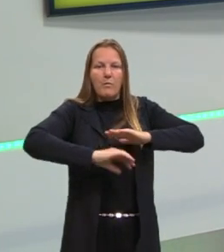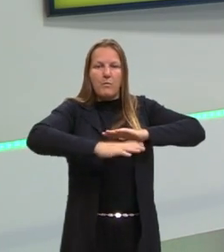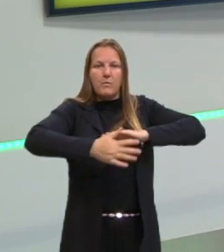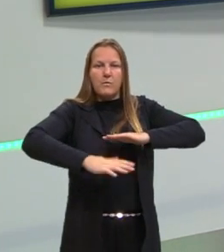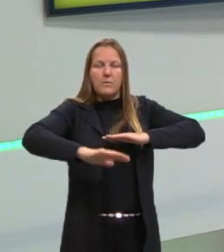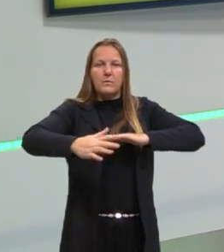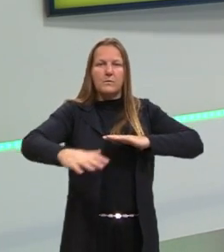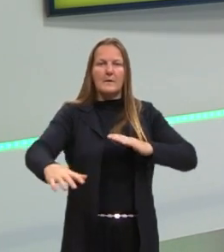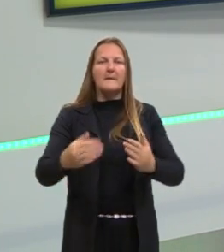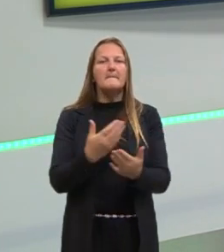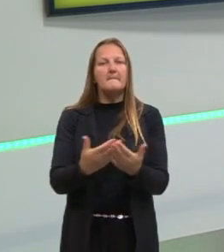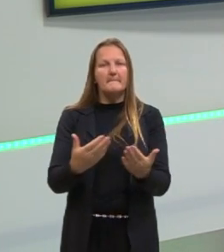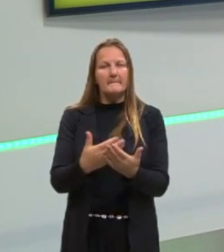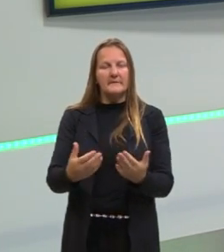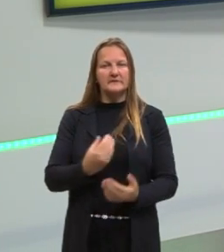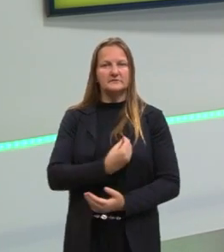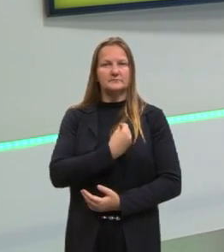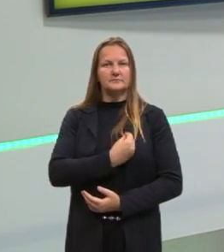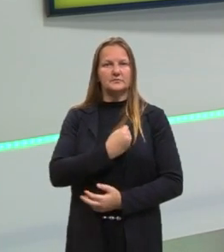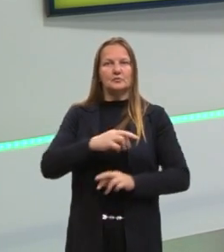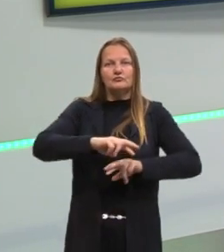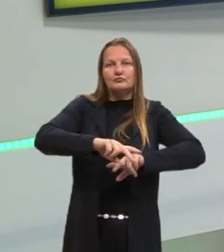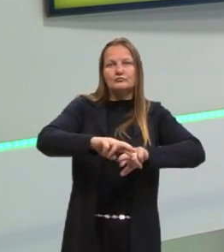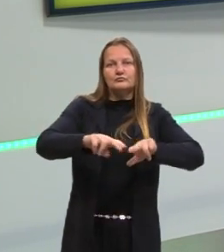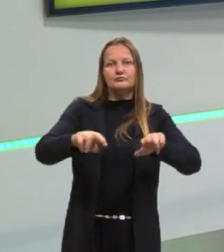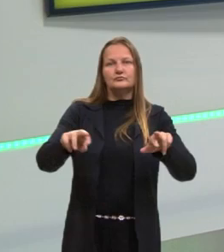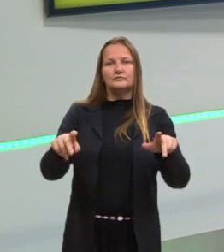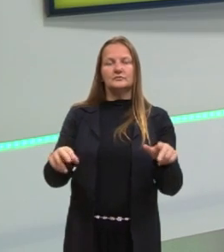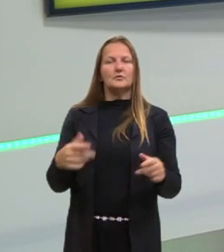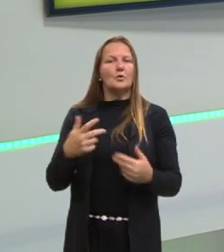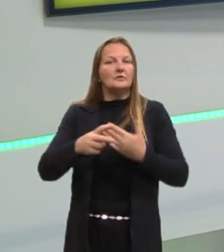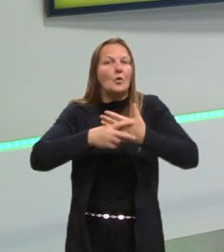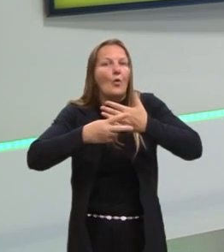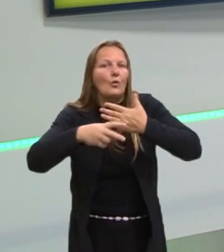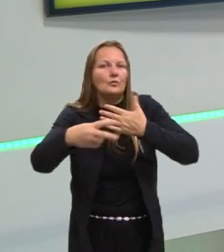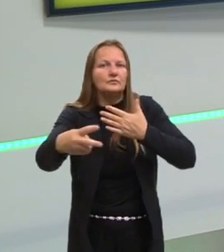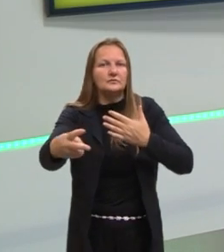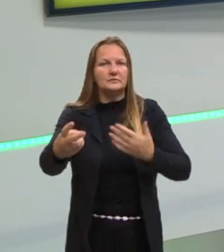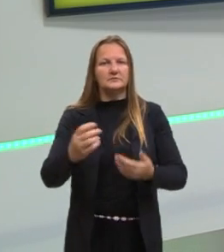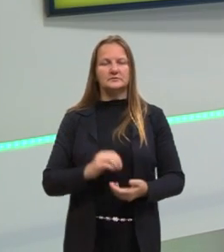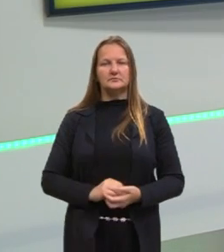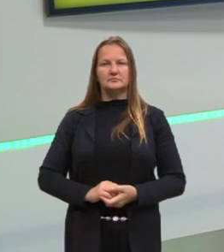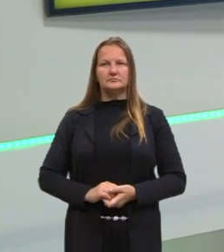biodiversidade também. E também posteriores extinções.